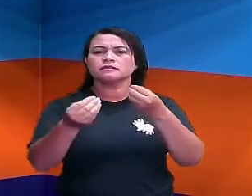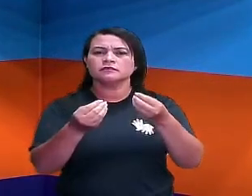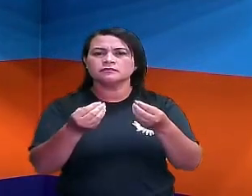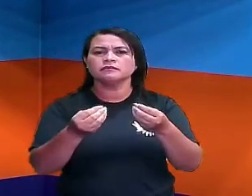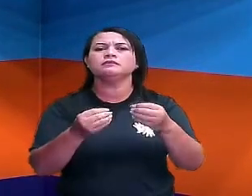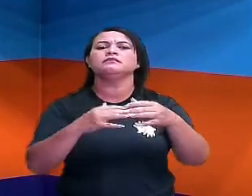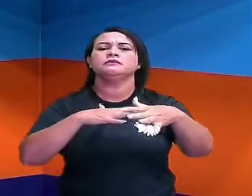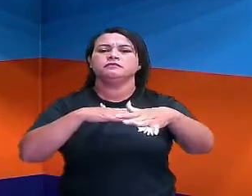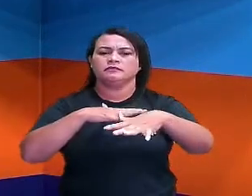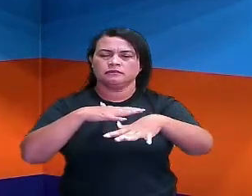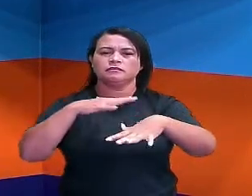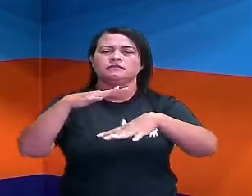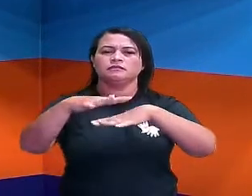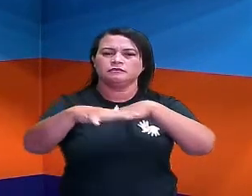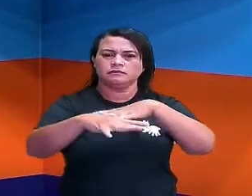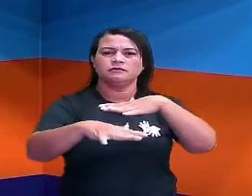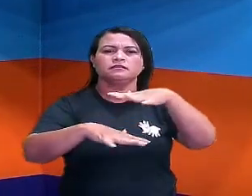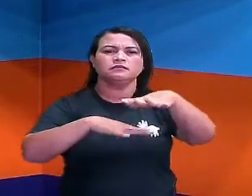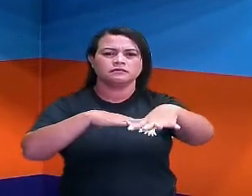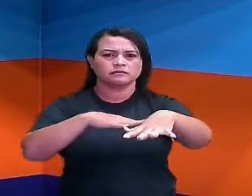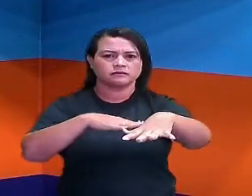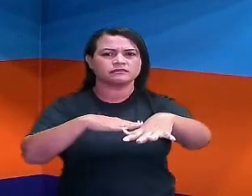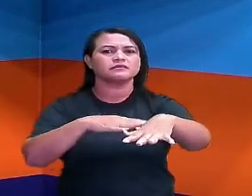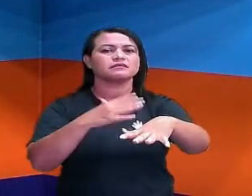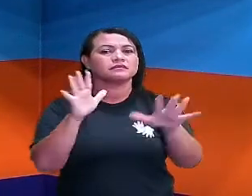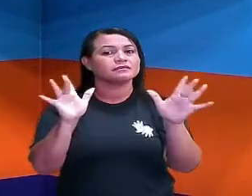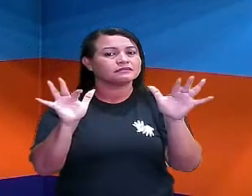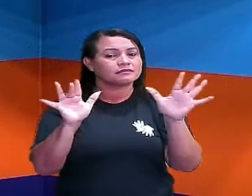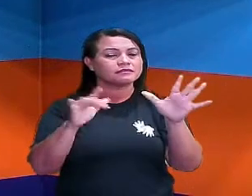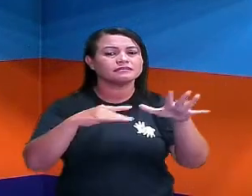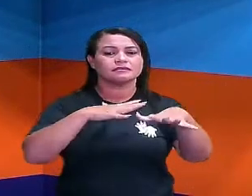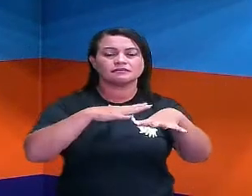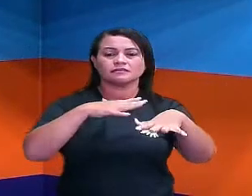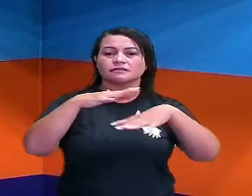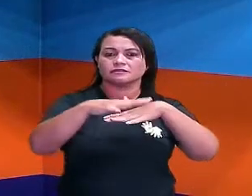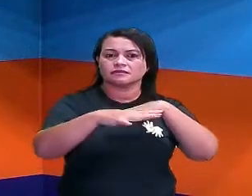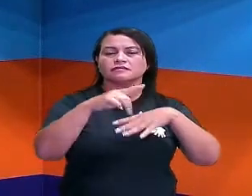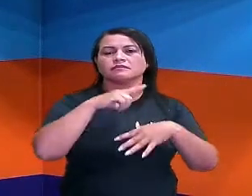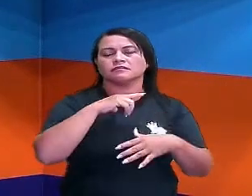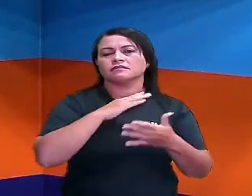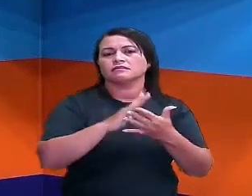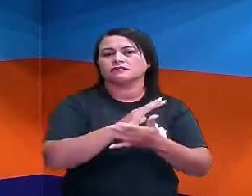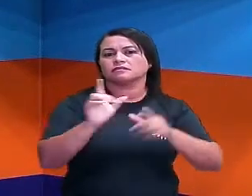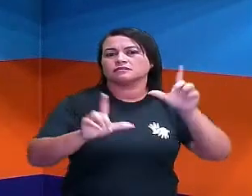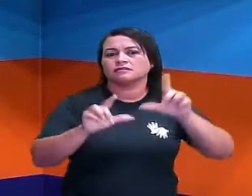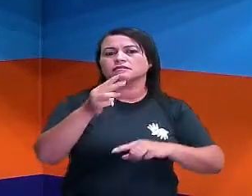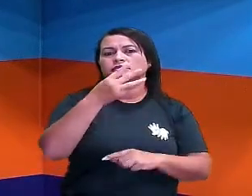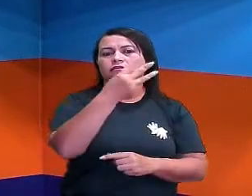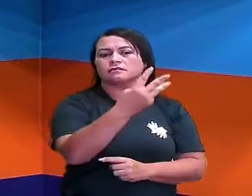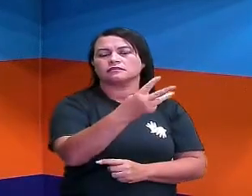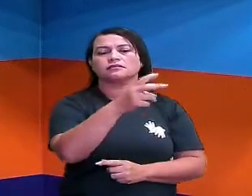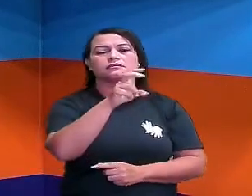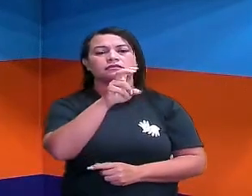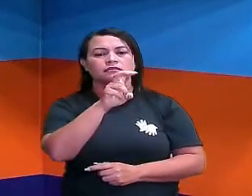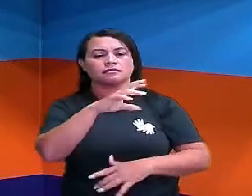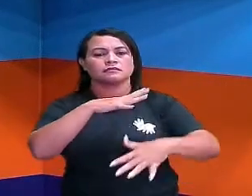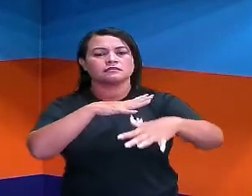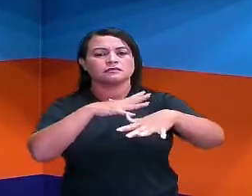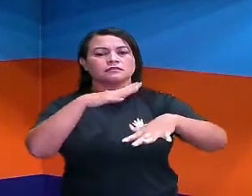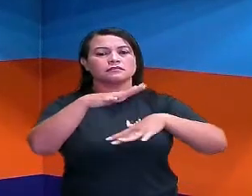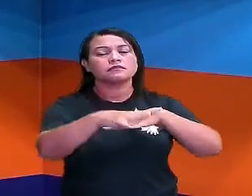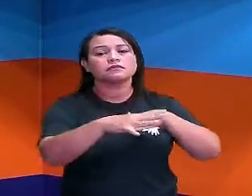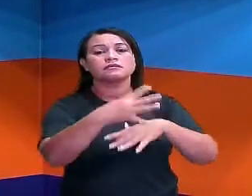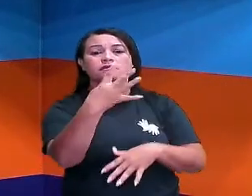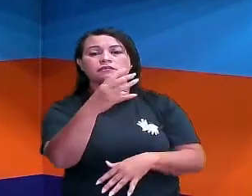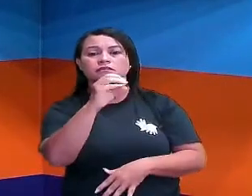polegadas. Eu tenho TV de 35 polegadas, tenho TV de 40,